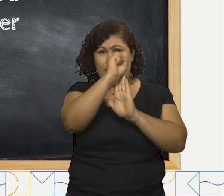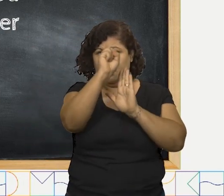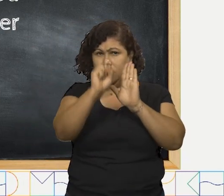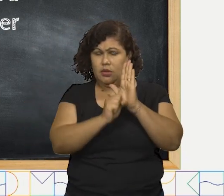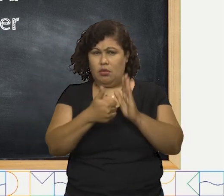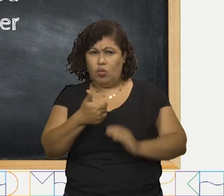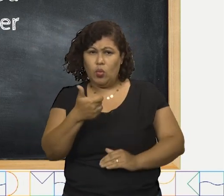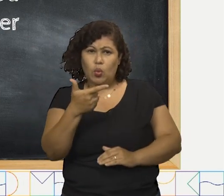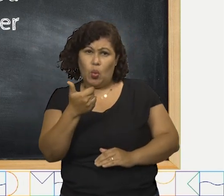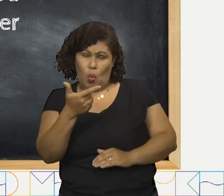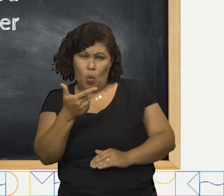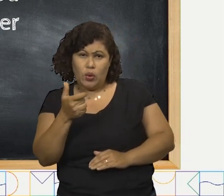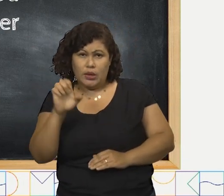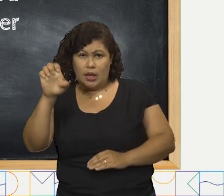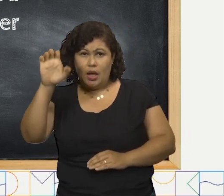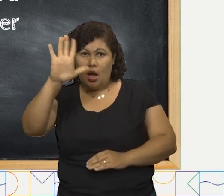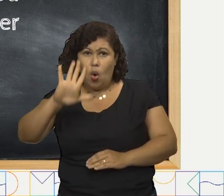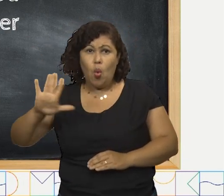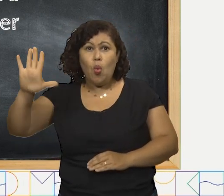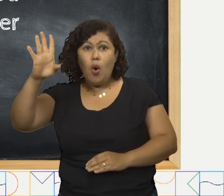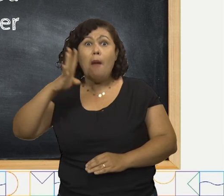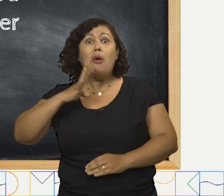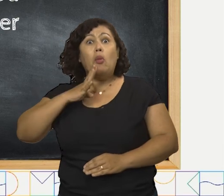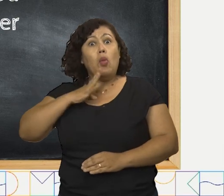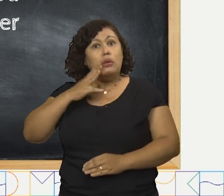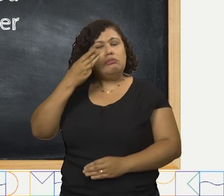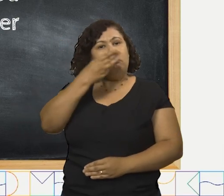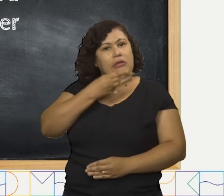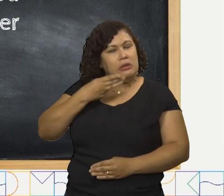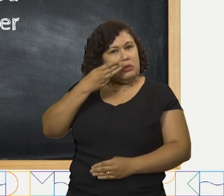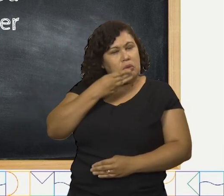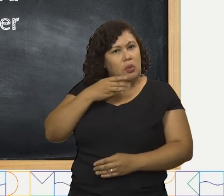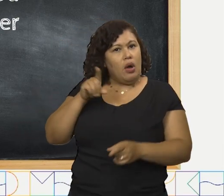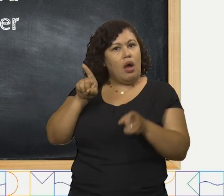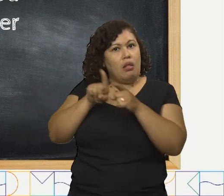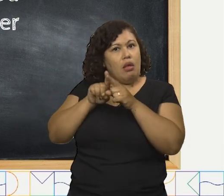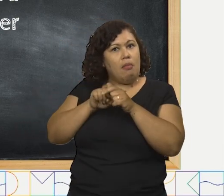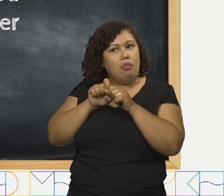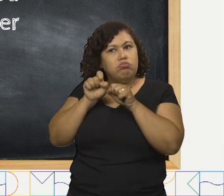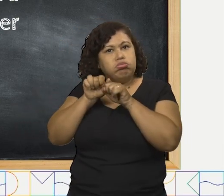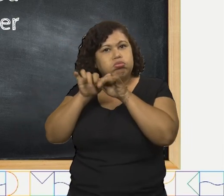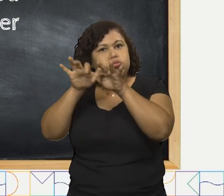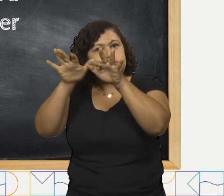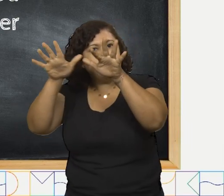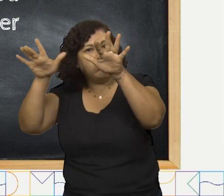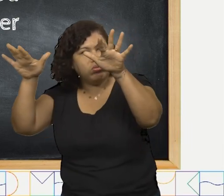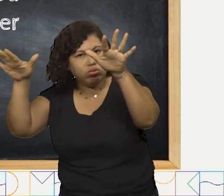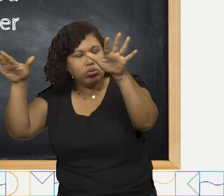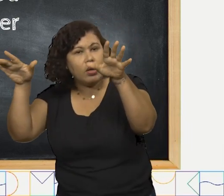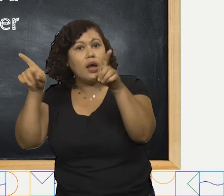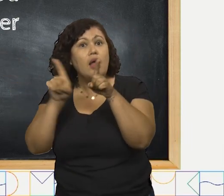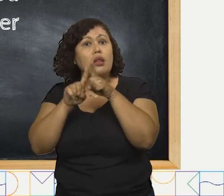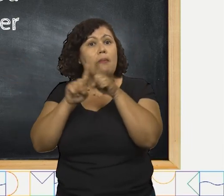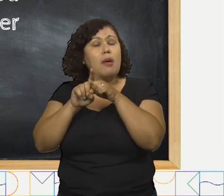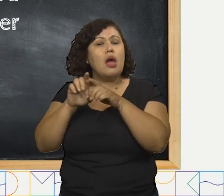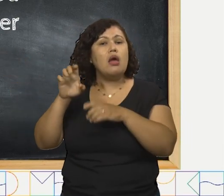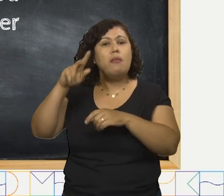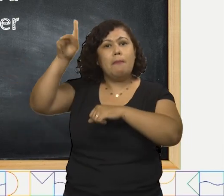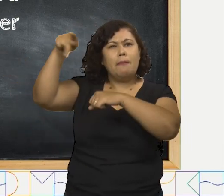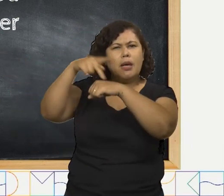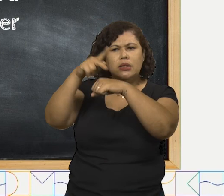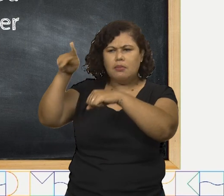chegou até a Europa e a partir daí, muitas regiões começaram a produzir o açúcar.